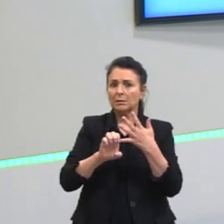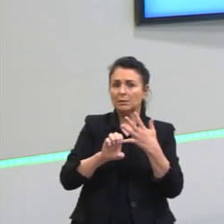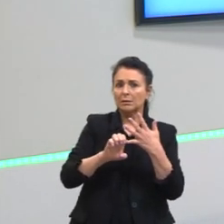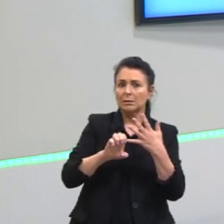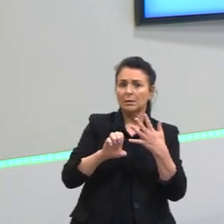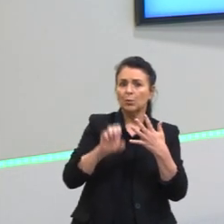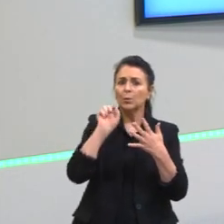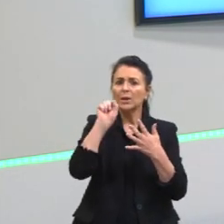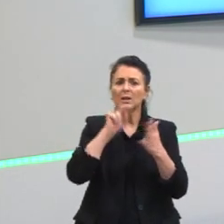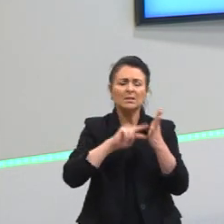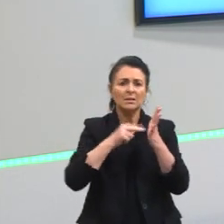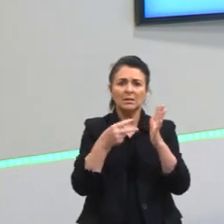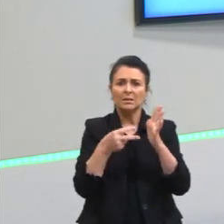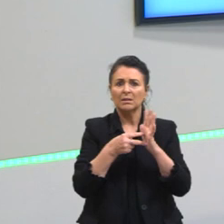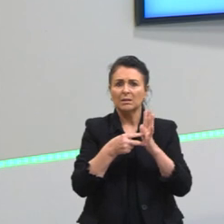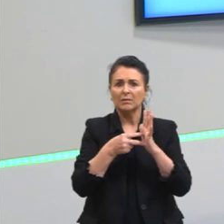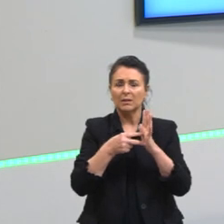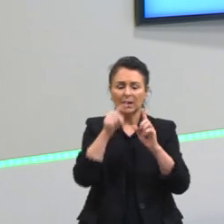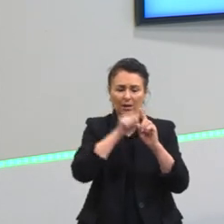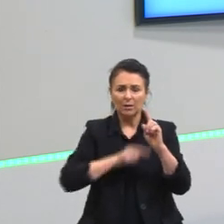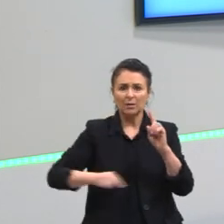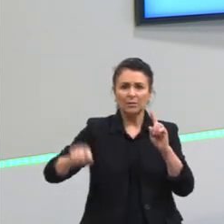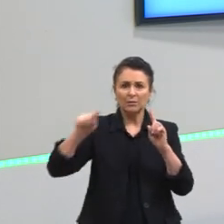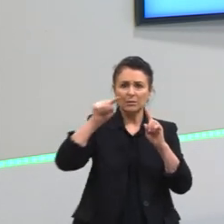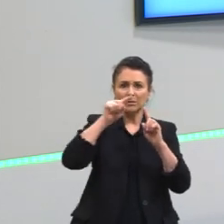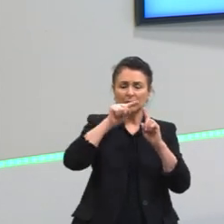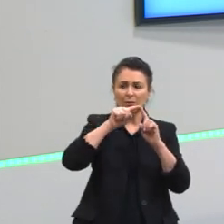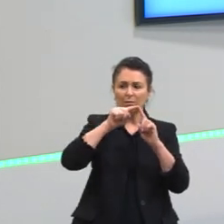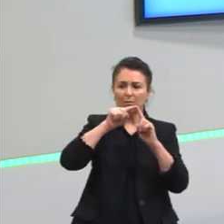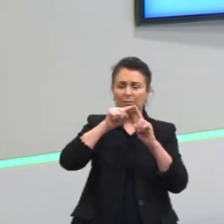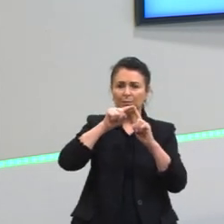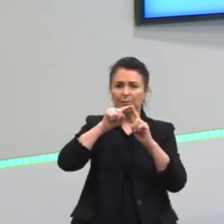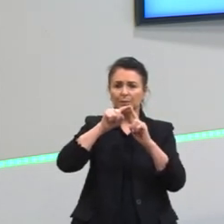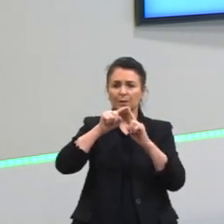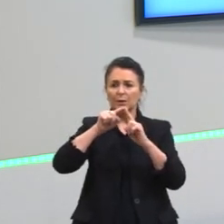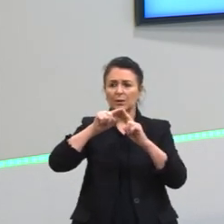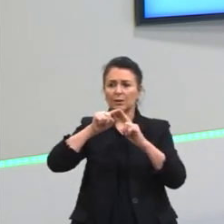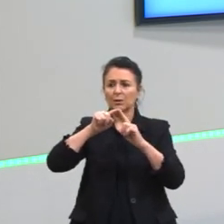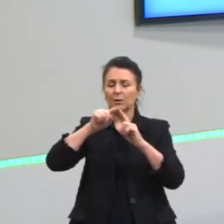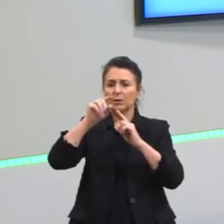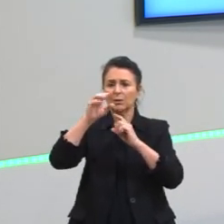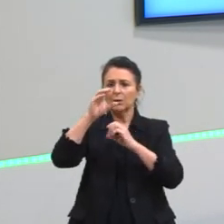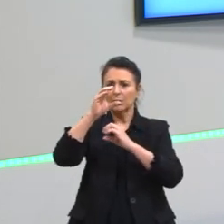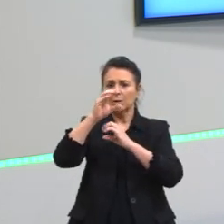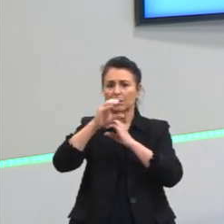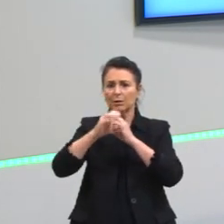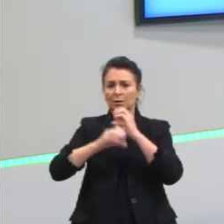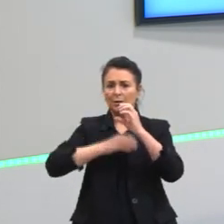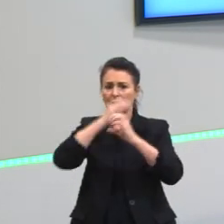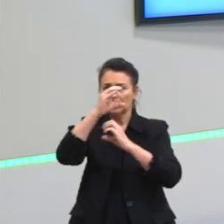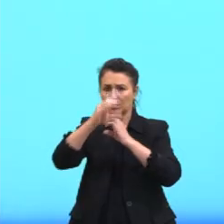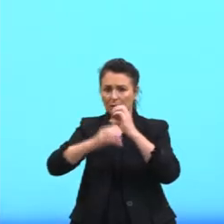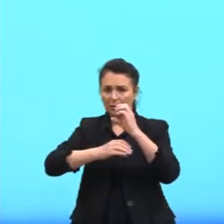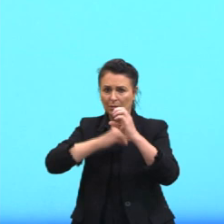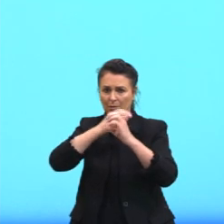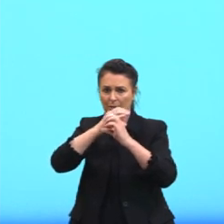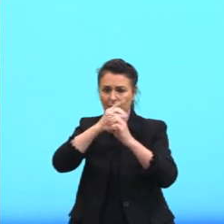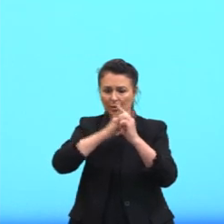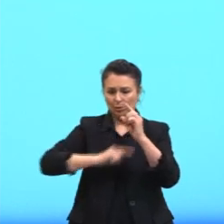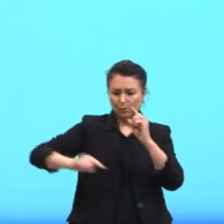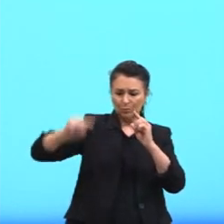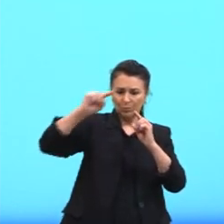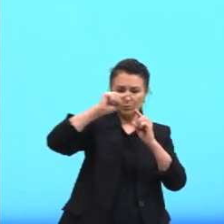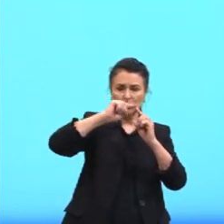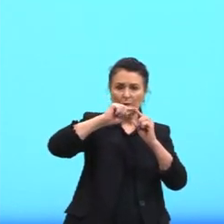nada mais é do que esse ciclo aqui, ó, completo, que é os ovos, que se transformam em larva, que se transformam em